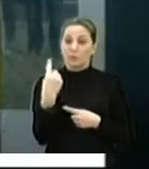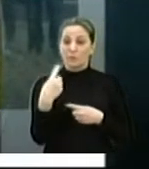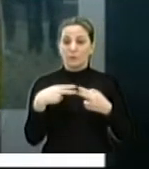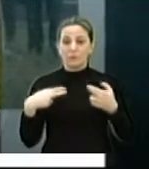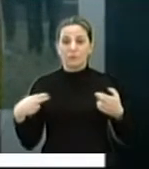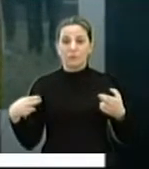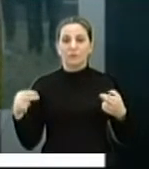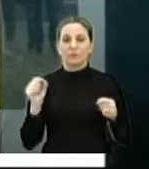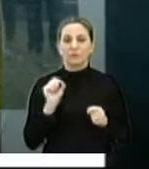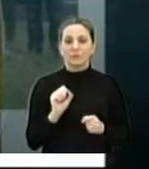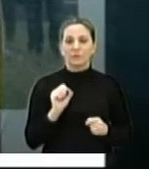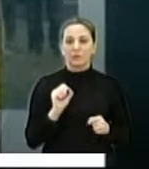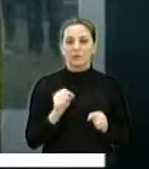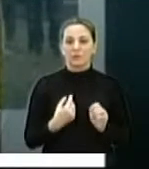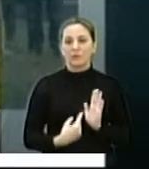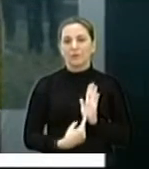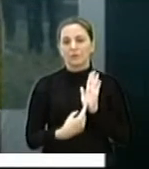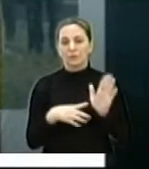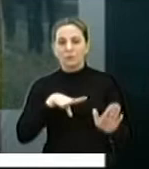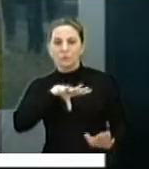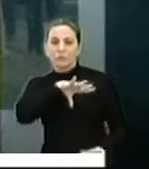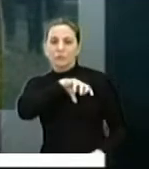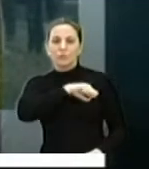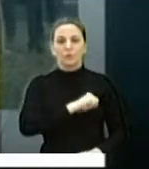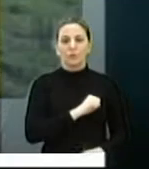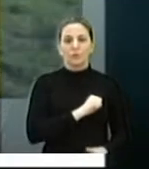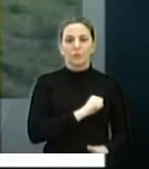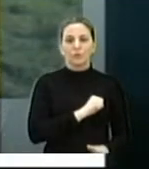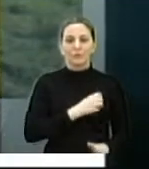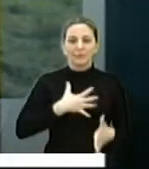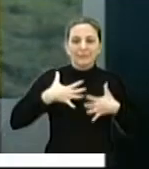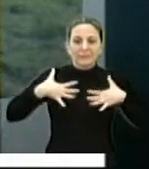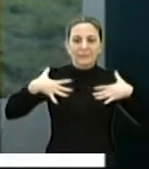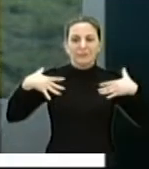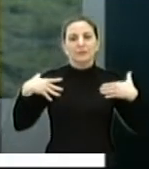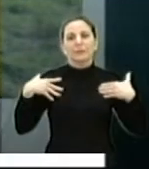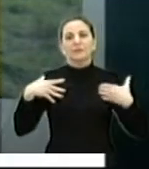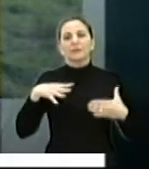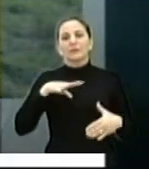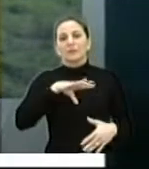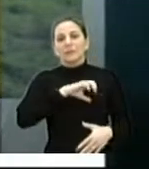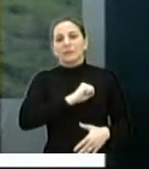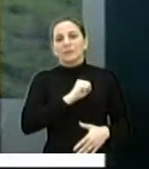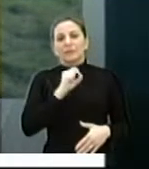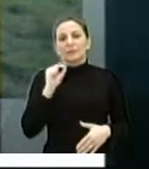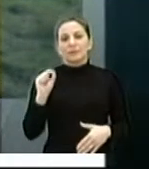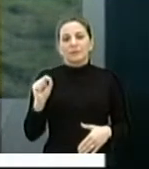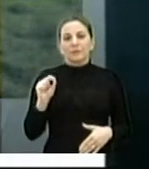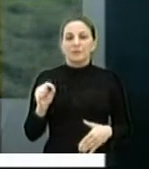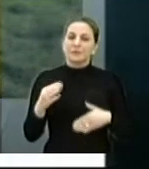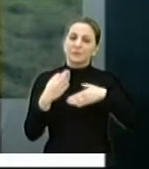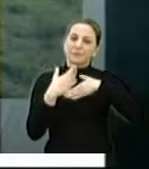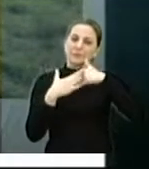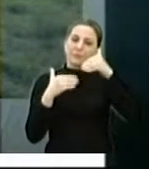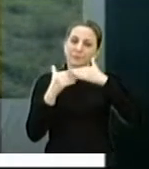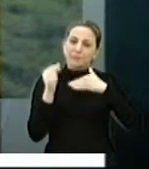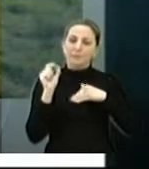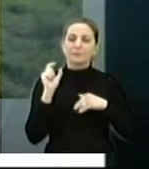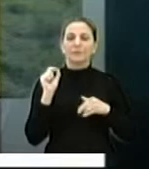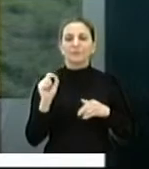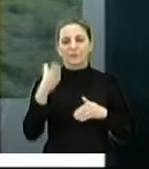ações que, além de eu gostar, fazer com muito prazer, acho que é uma ação prática que eu